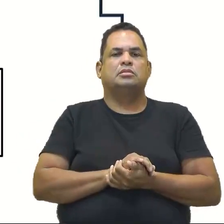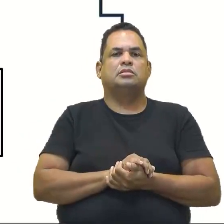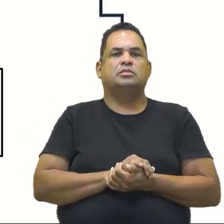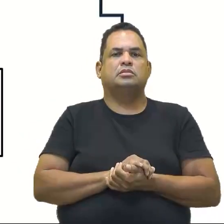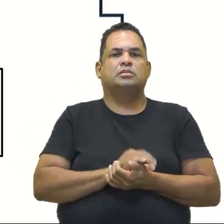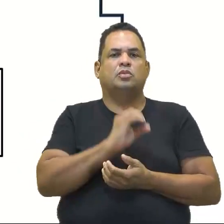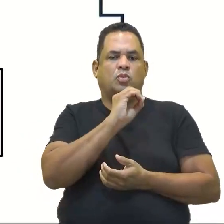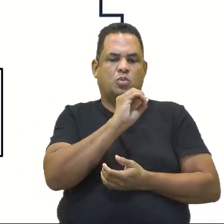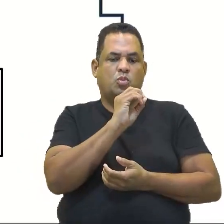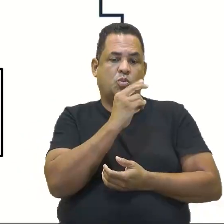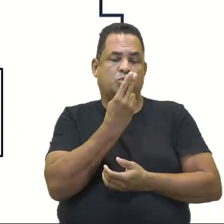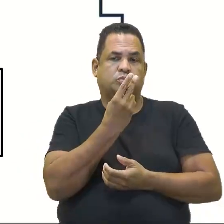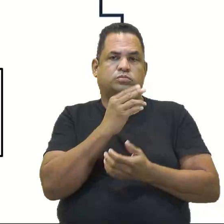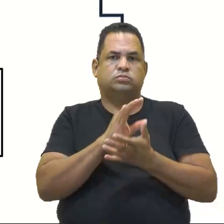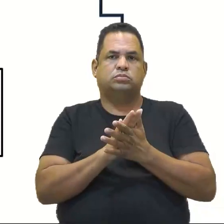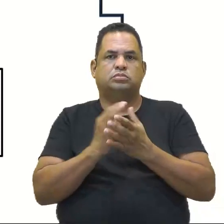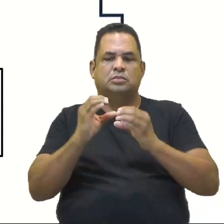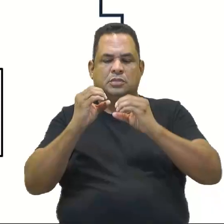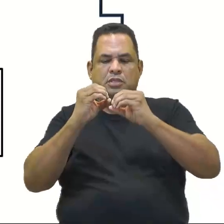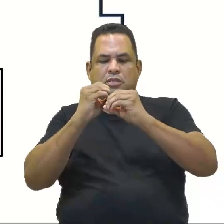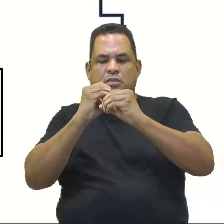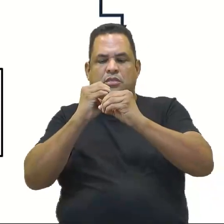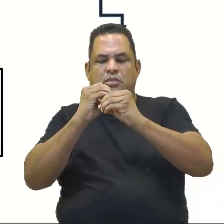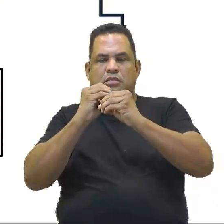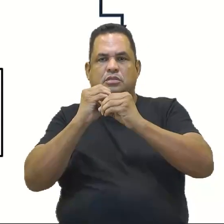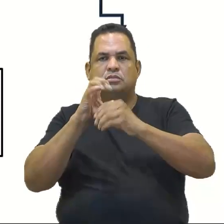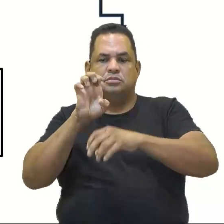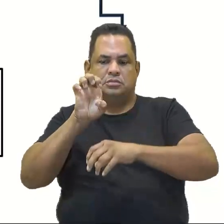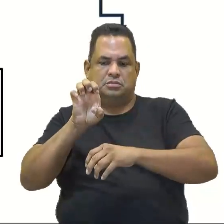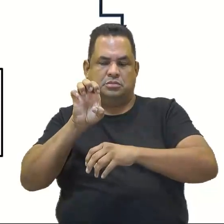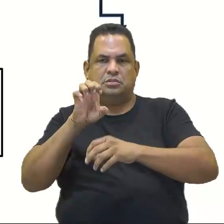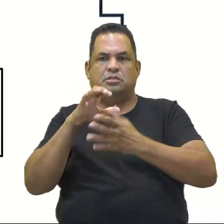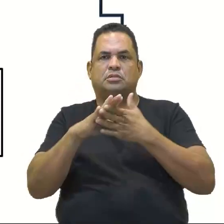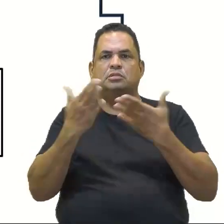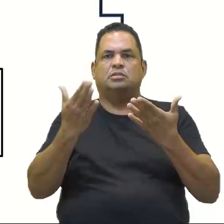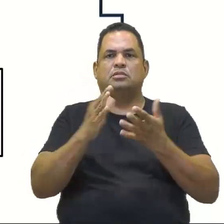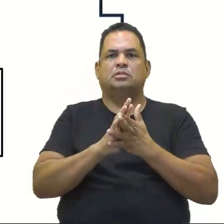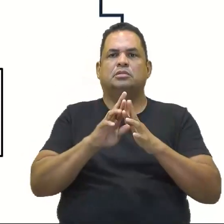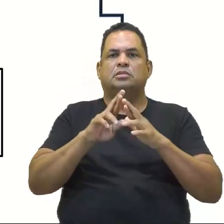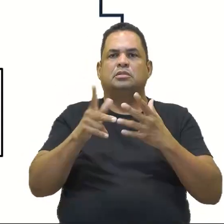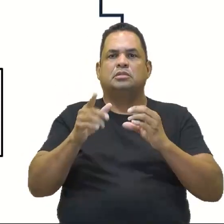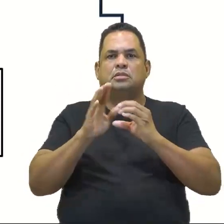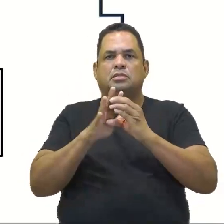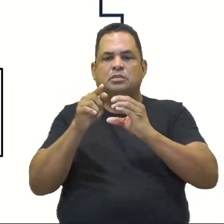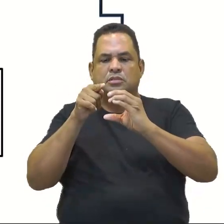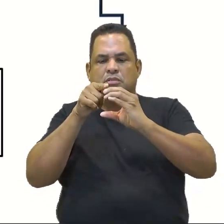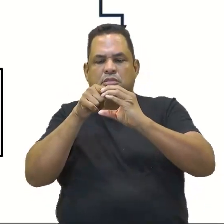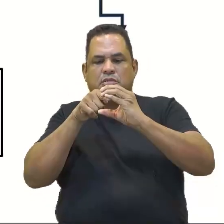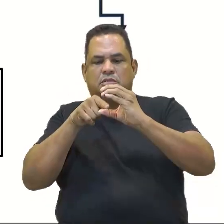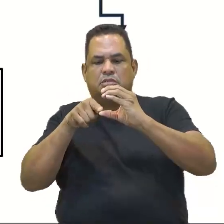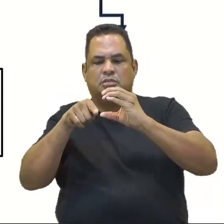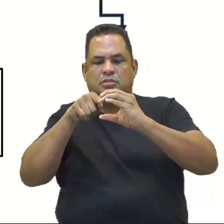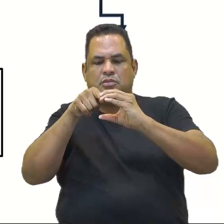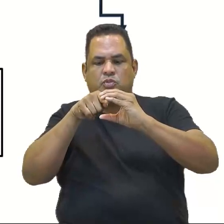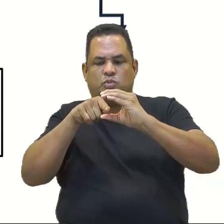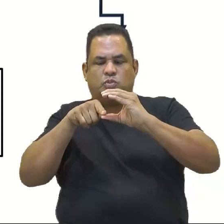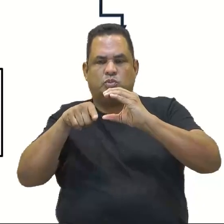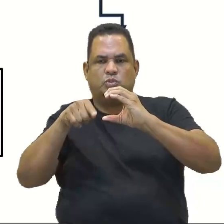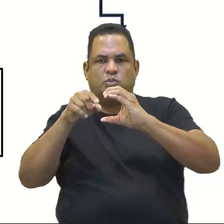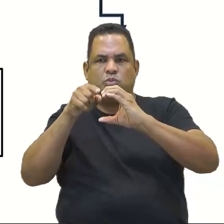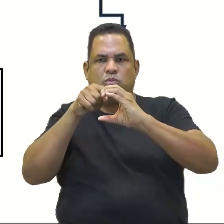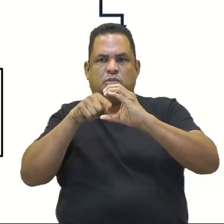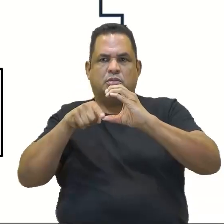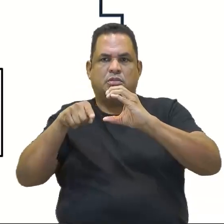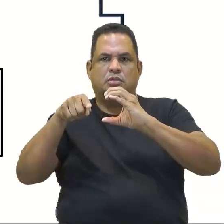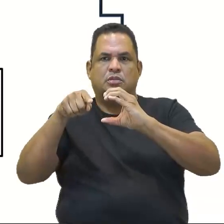U e na interseção E. E a diferença? A diferença é quando a gente exclui um deles, né? É o conjunto